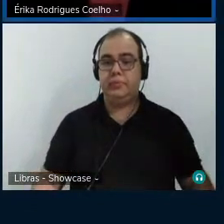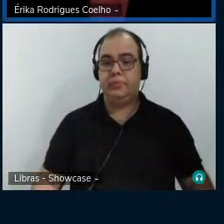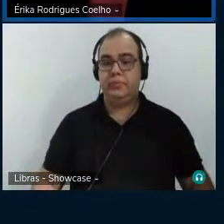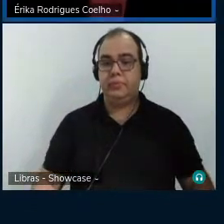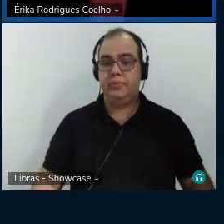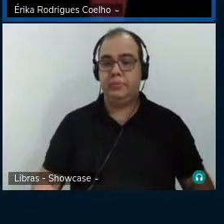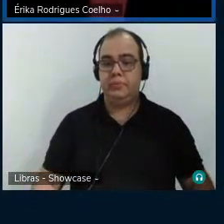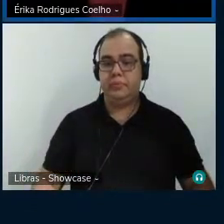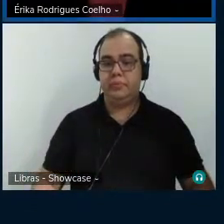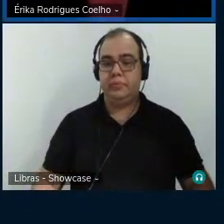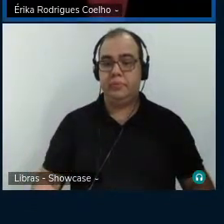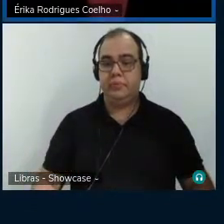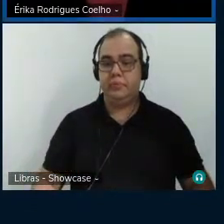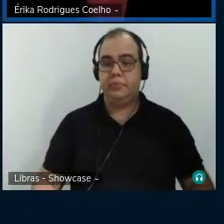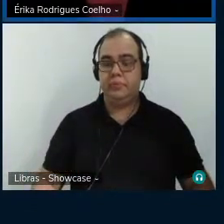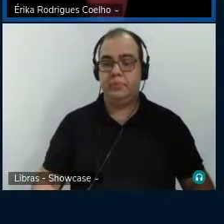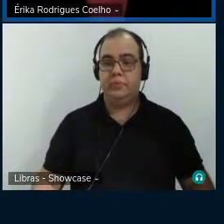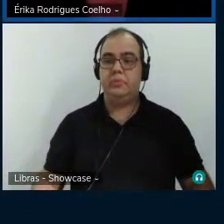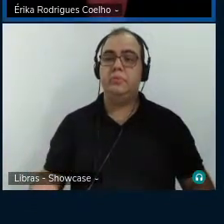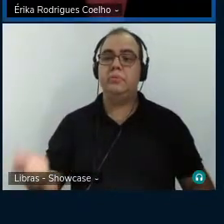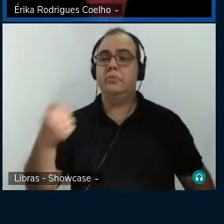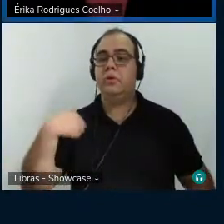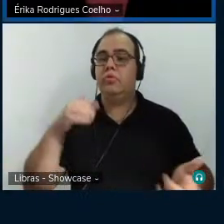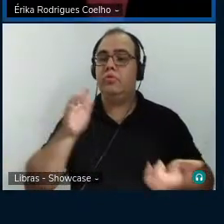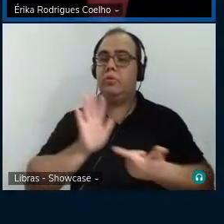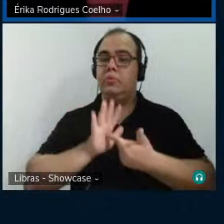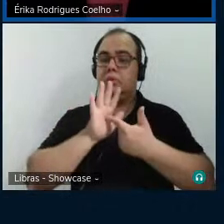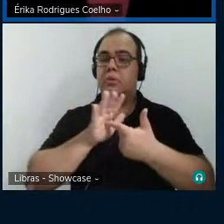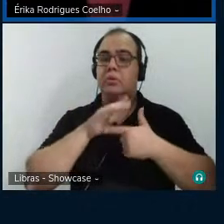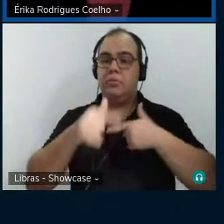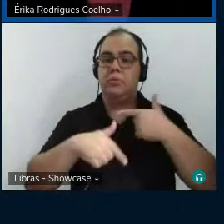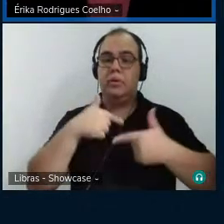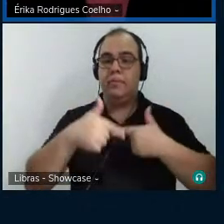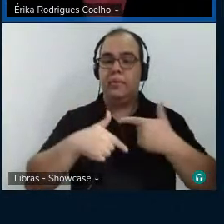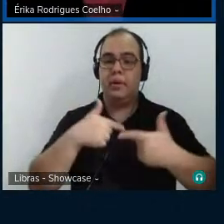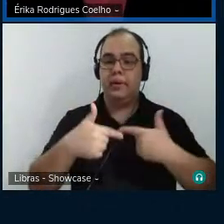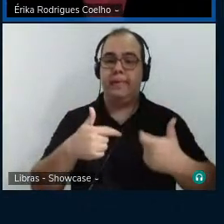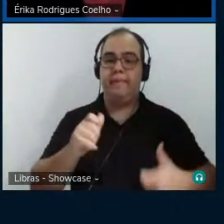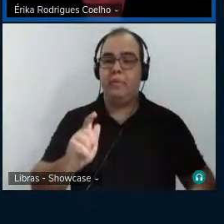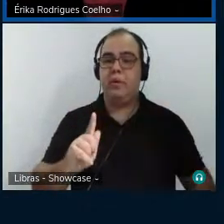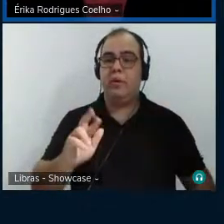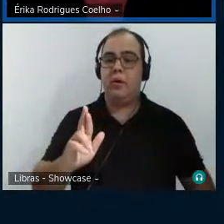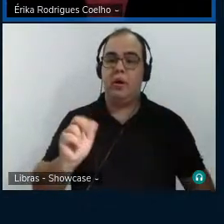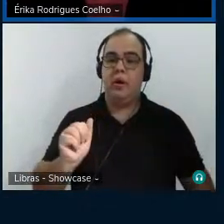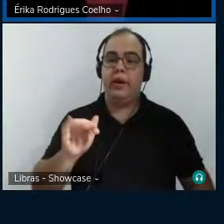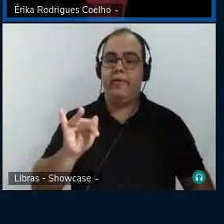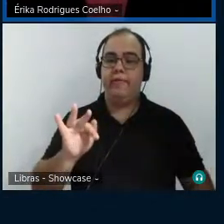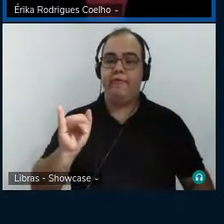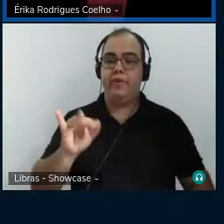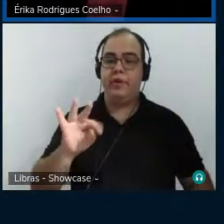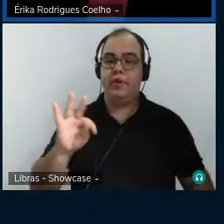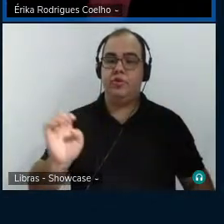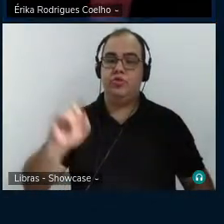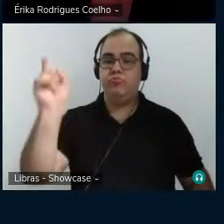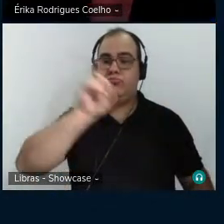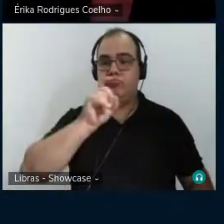Eu vou apresentar o trabalho do grafite arte urbana enquanto voz periférico.